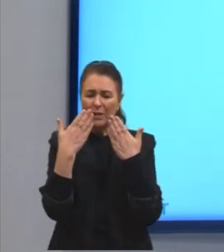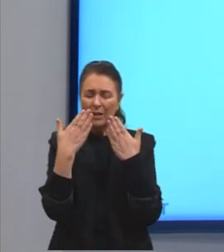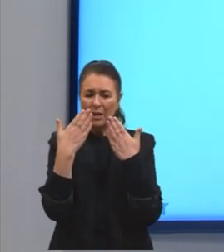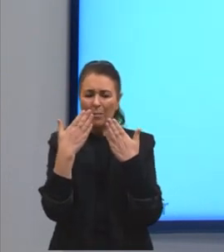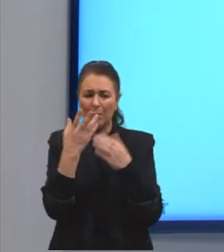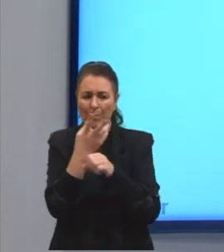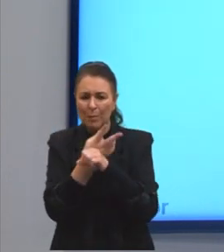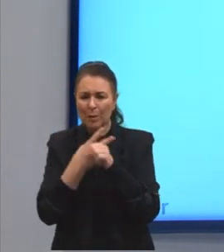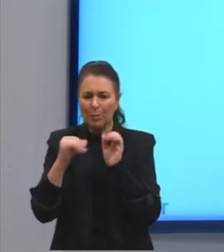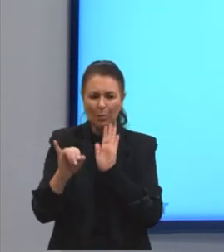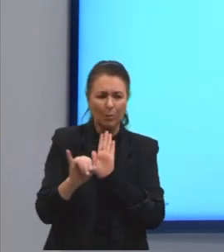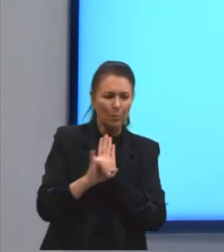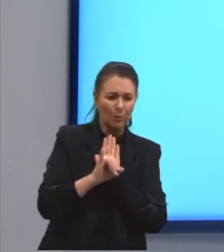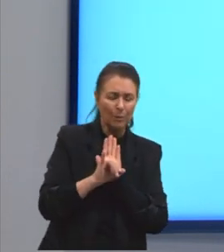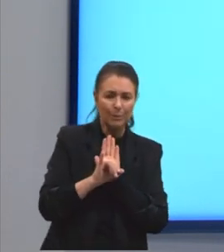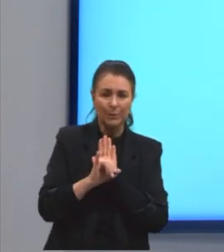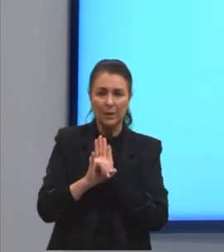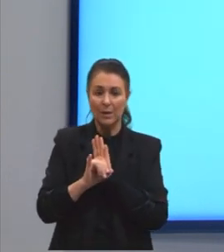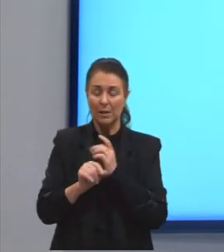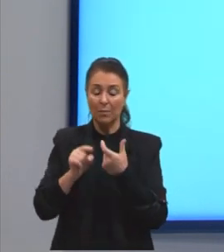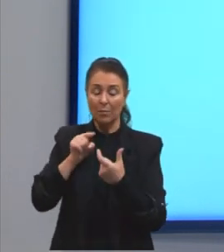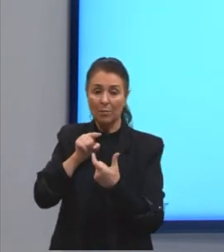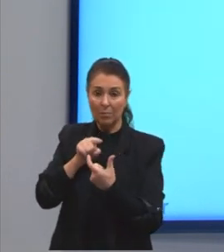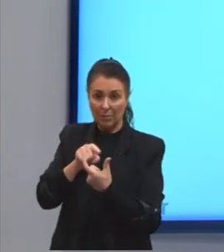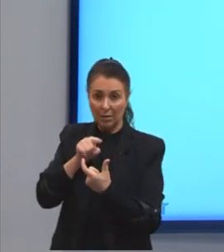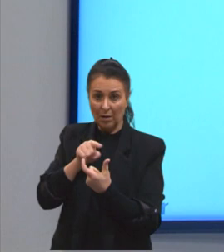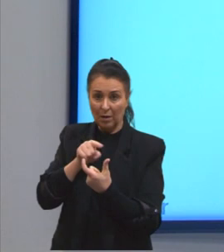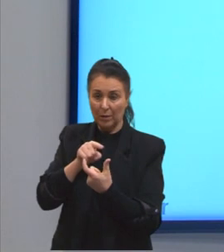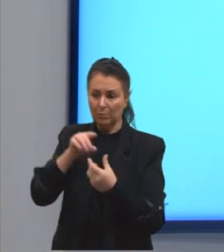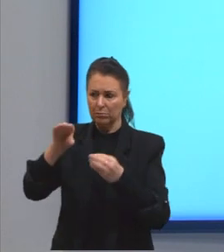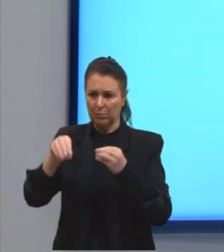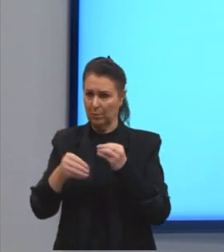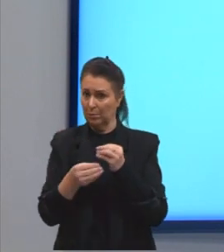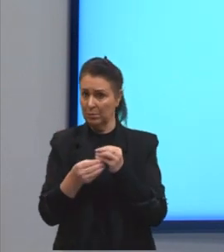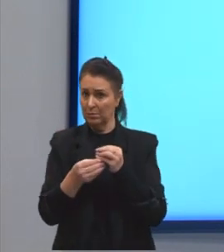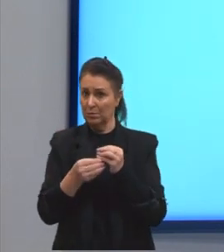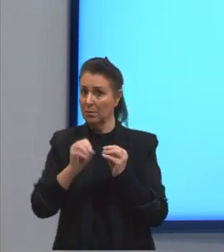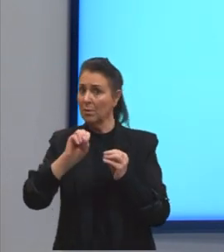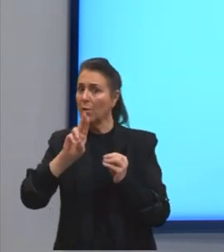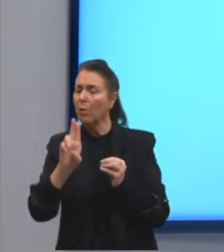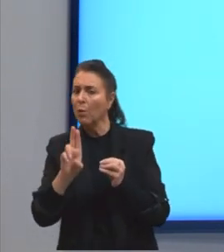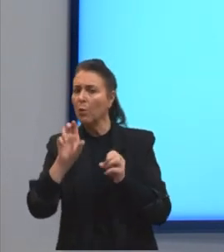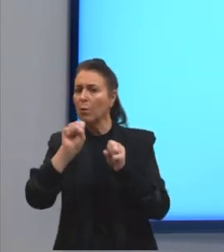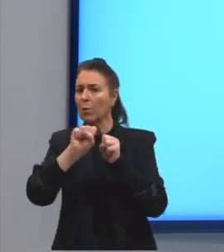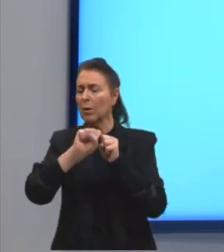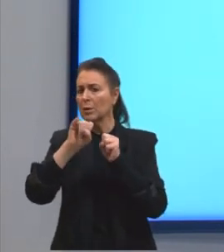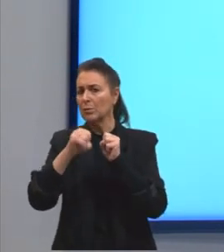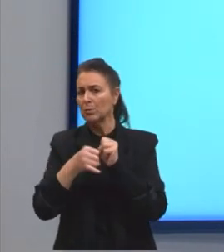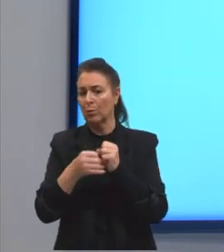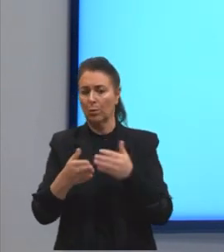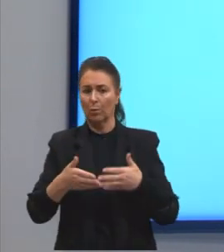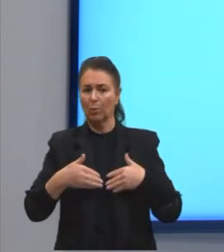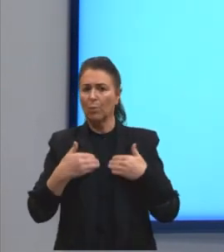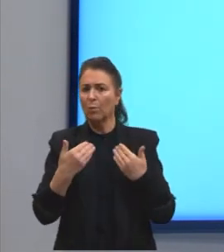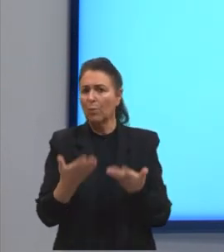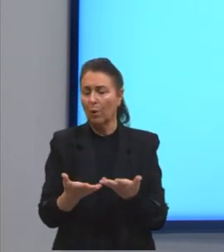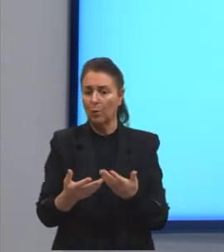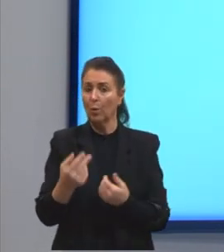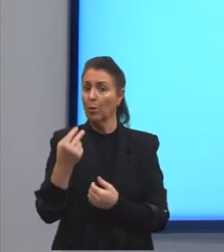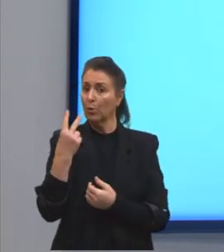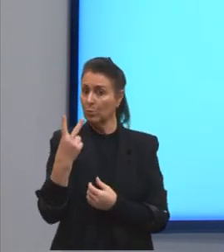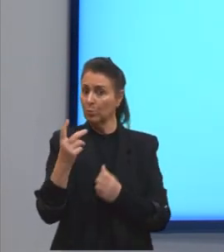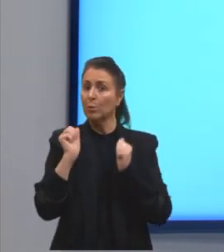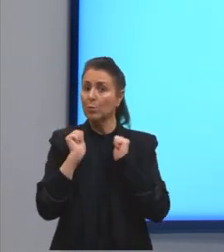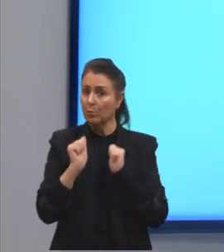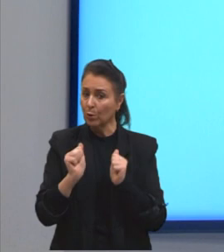se aquele termo que a gente tem ali é um complemento ou é um adjunto. Já que os dois podem vir